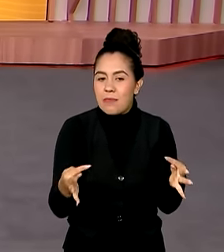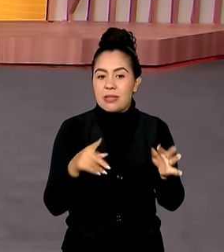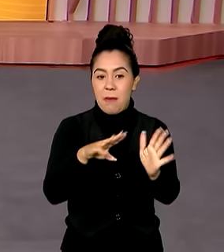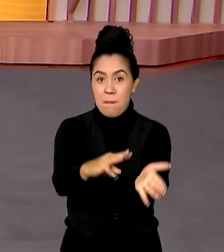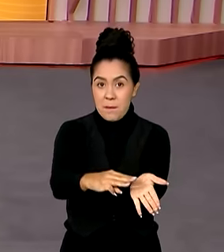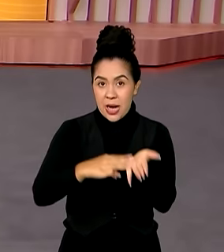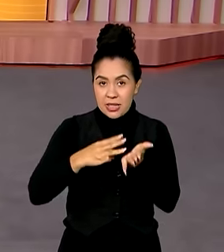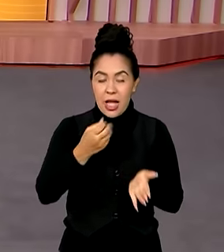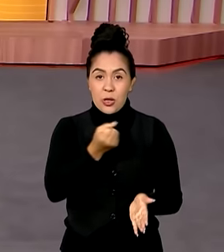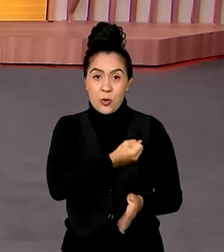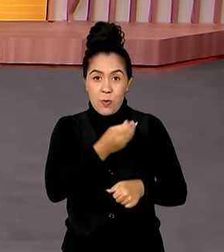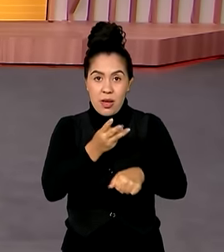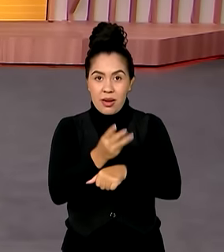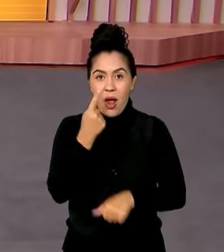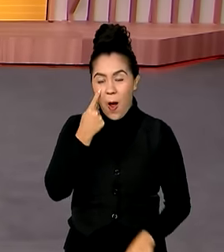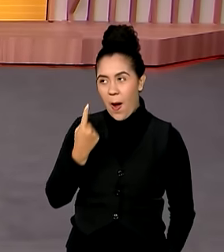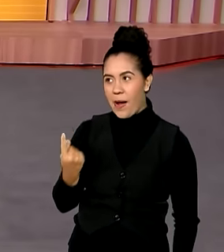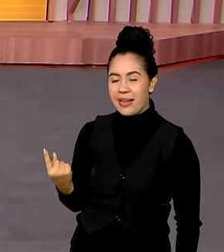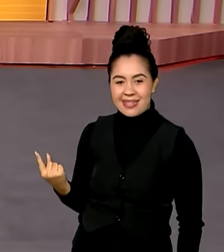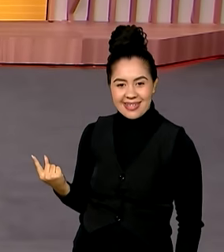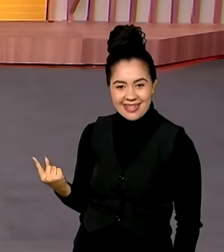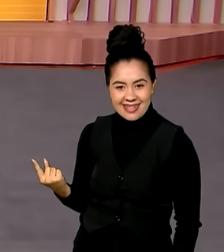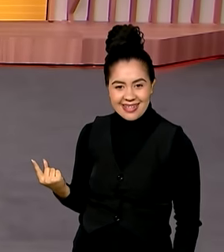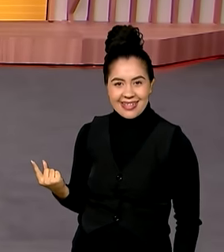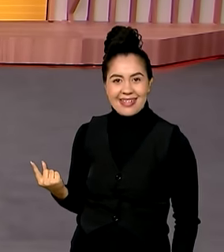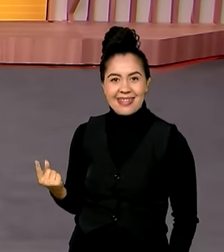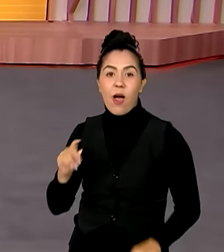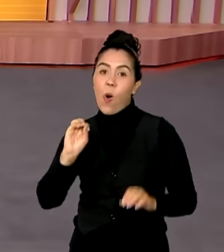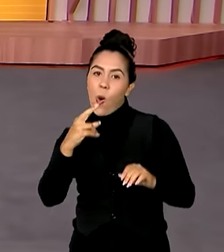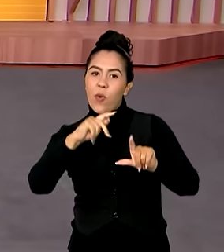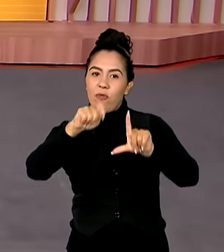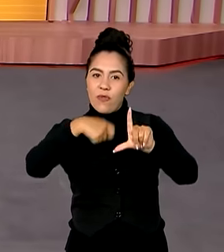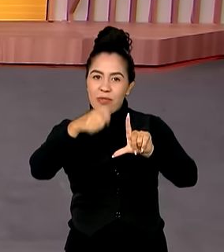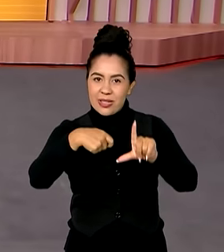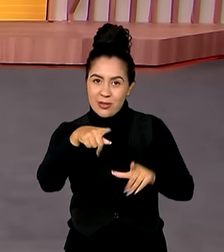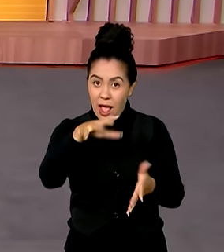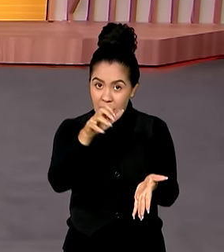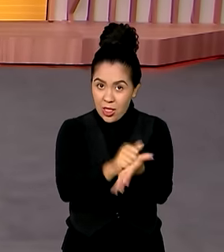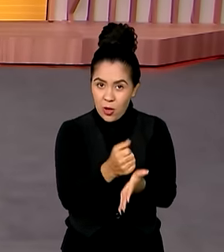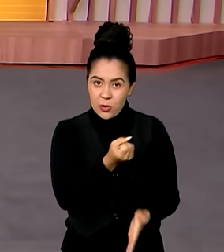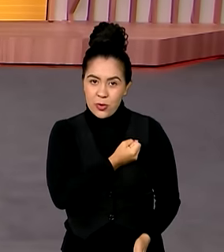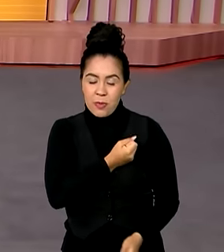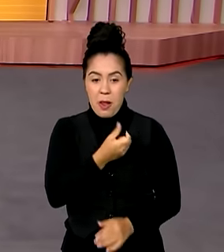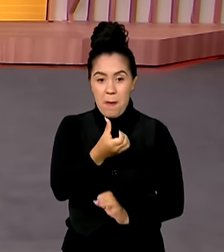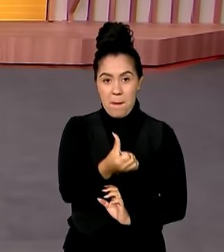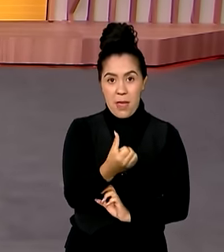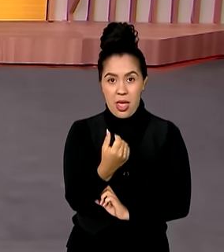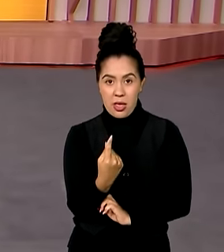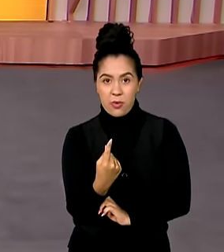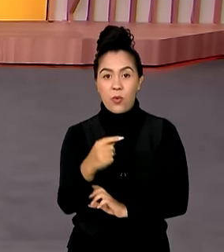texto, foto ou vídeo para o nosso WhatsApp. Anota aí o número. o 619